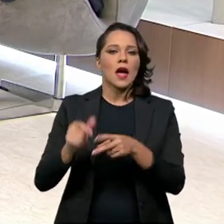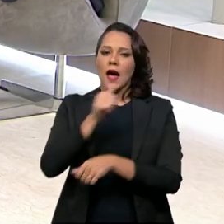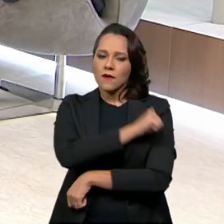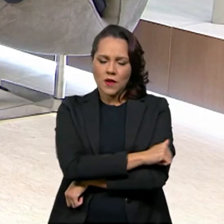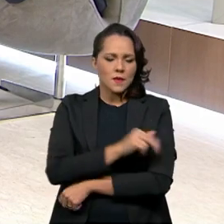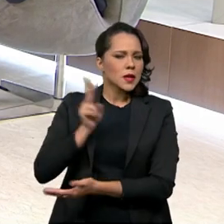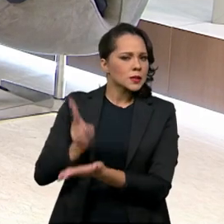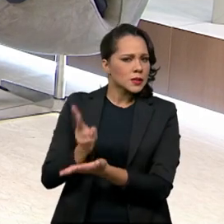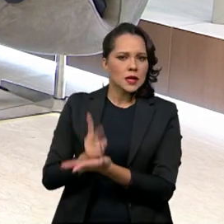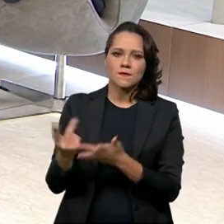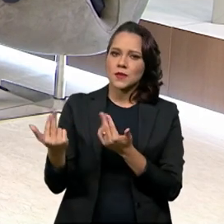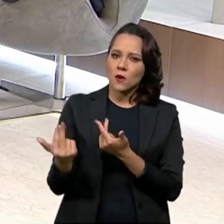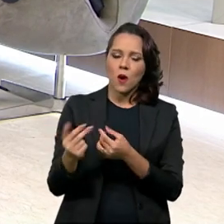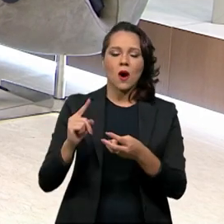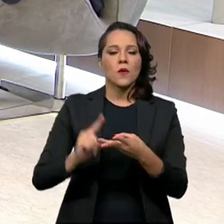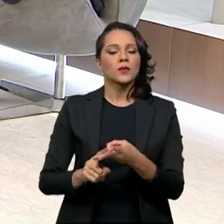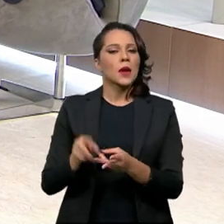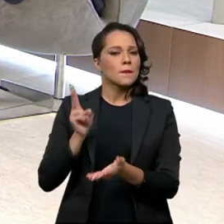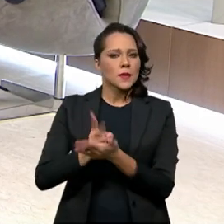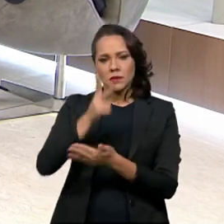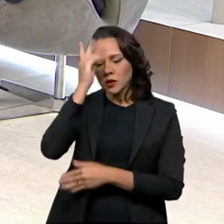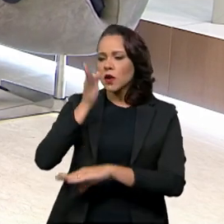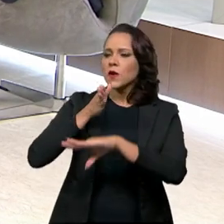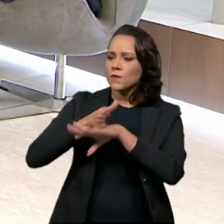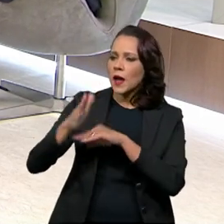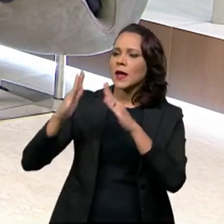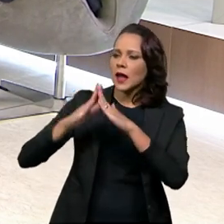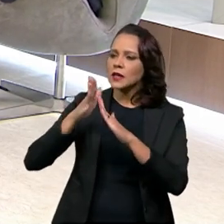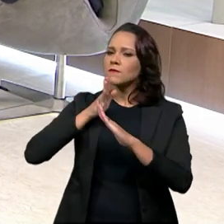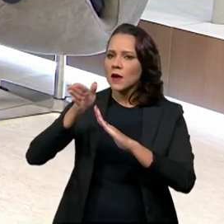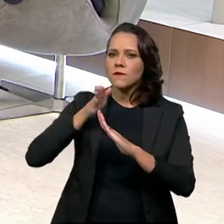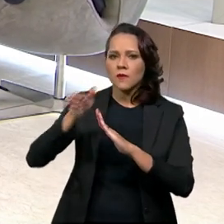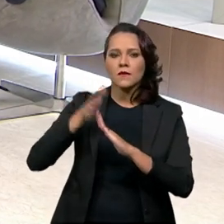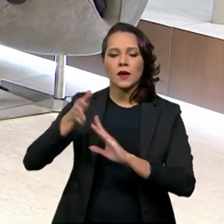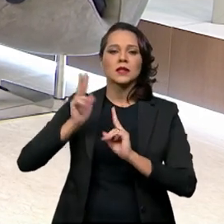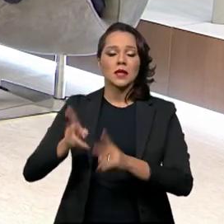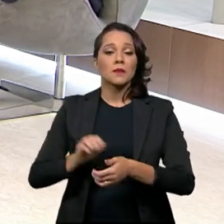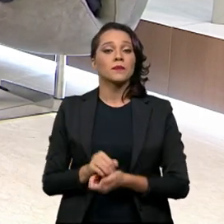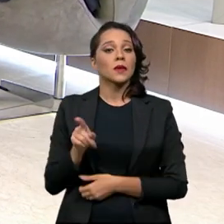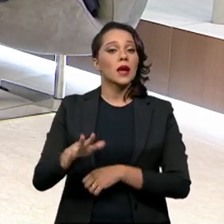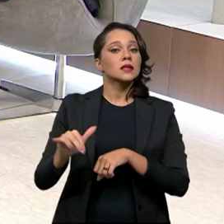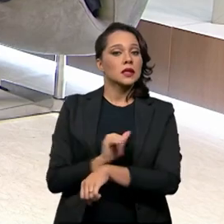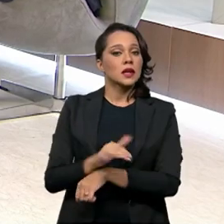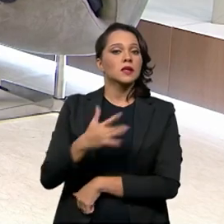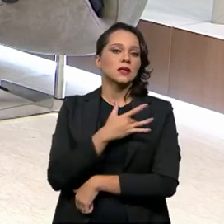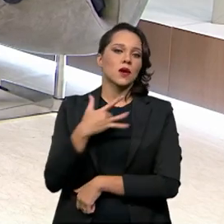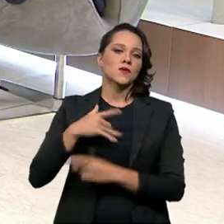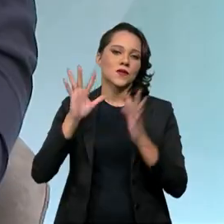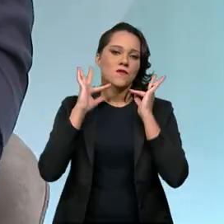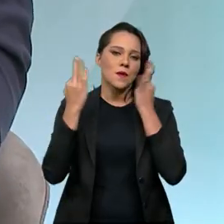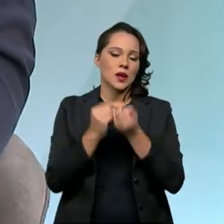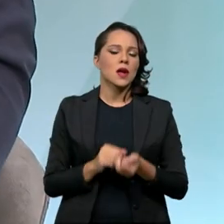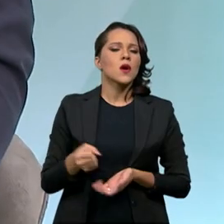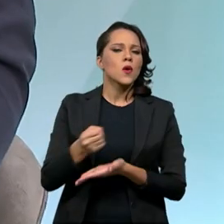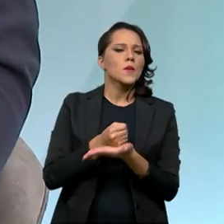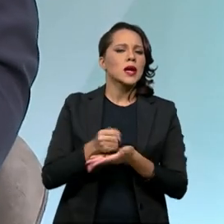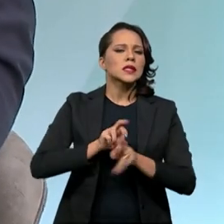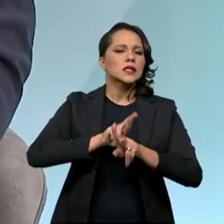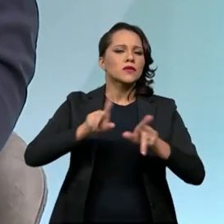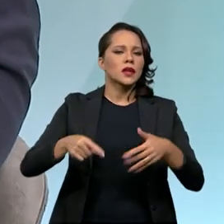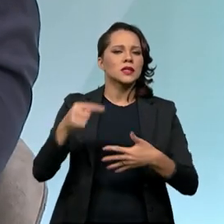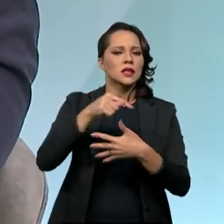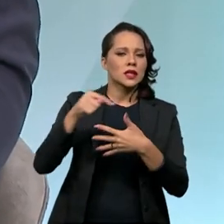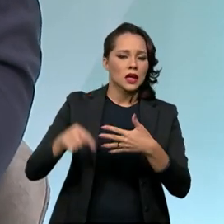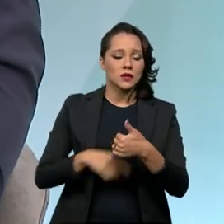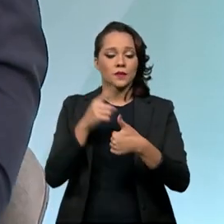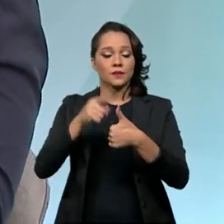enfermeiro, pelo mesmo agente de comunidade de saúde, que vai lá na sua casa. Então, essa é a estratégia de saúde da família, que é baseada em vários critérios.